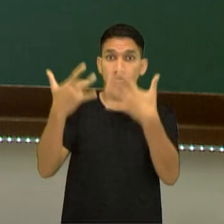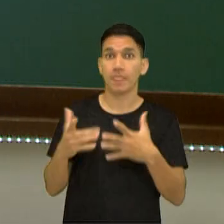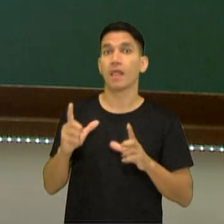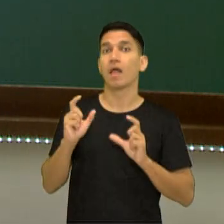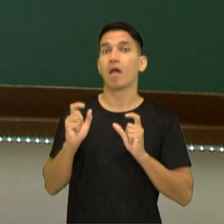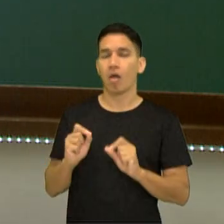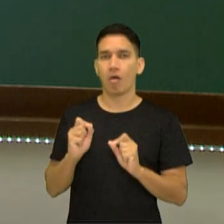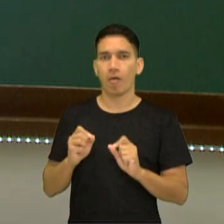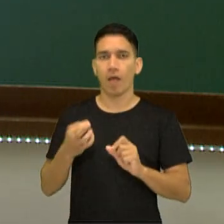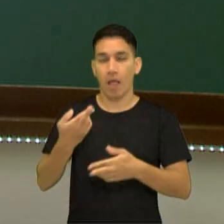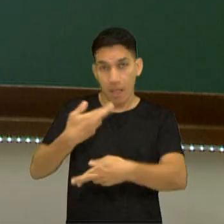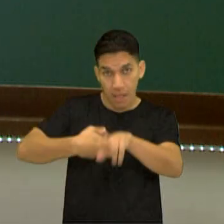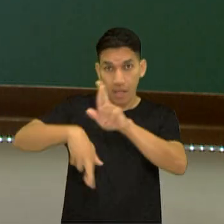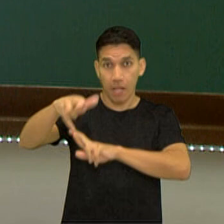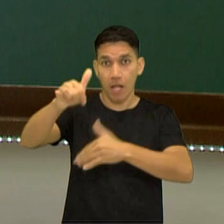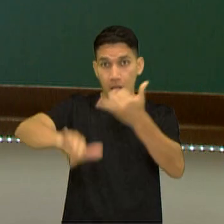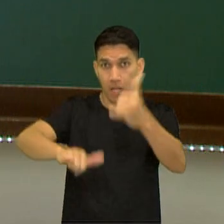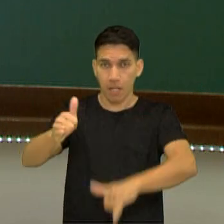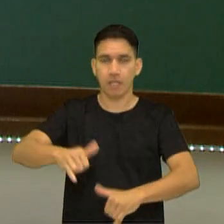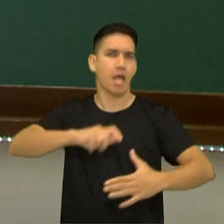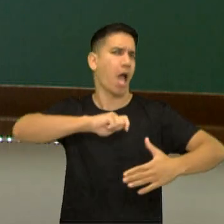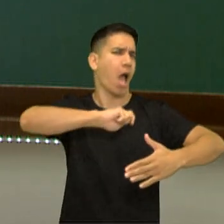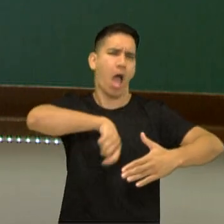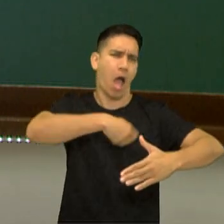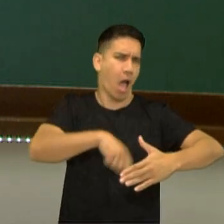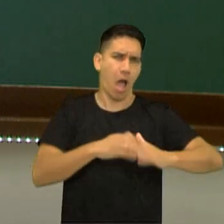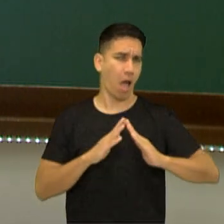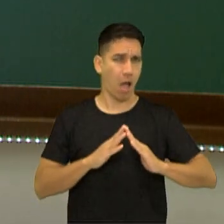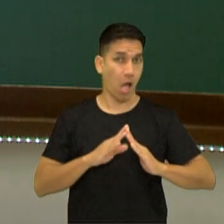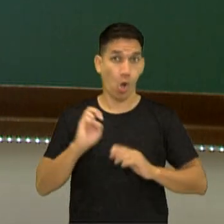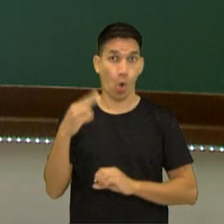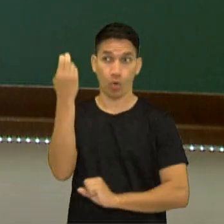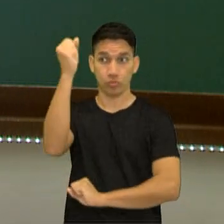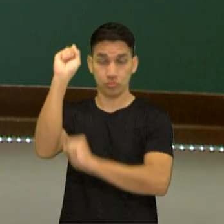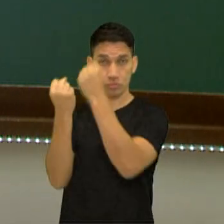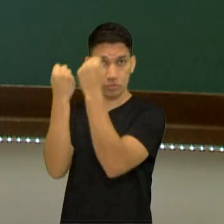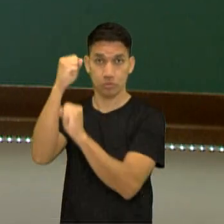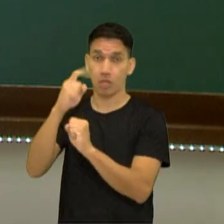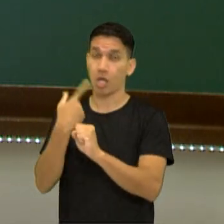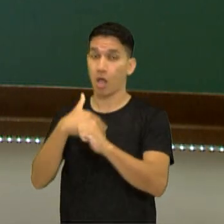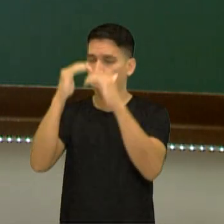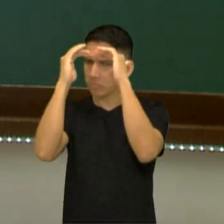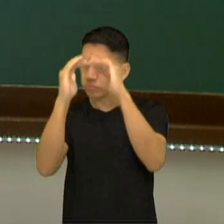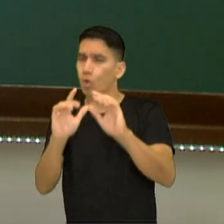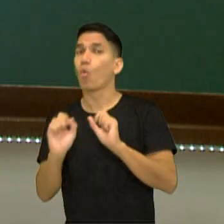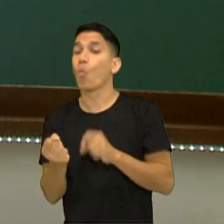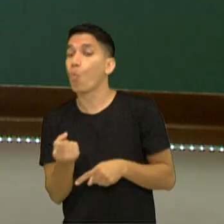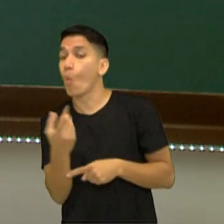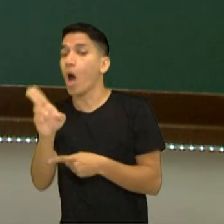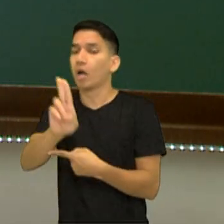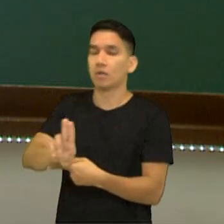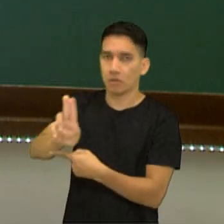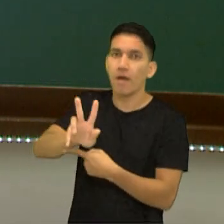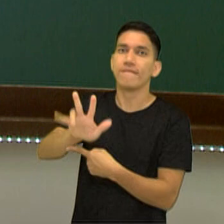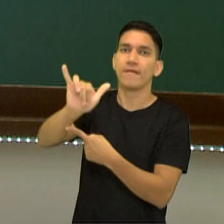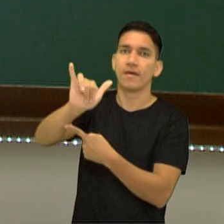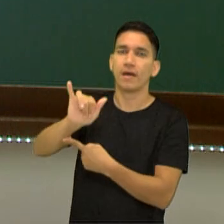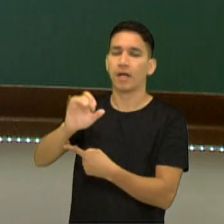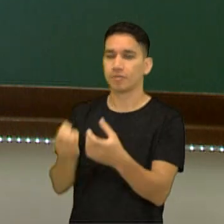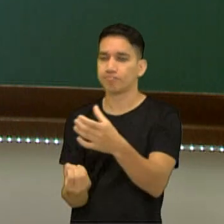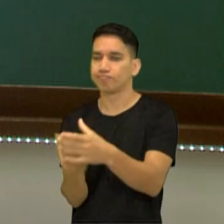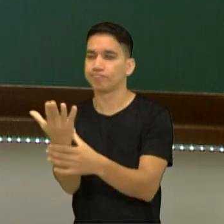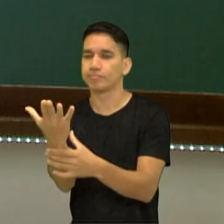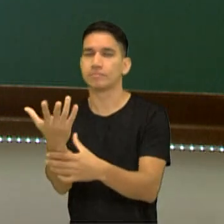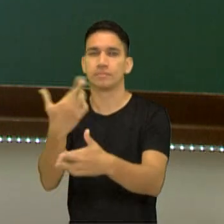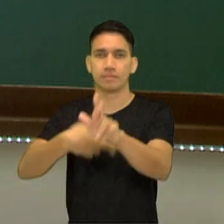as minhas reações químicas na cozinha de casa ou numa indústria, eu me ocupo do rendimento, que eu quero saber quanto eu vou obter da